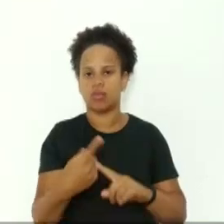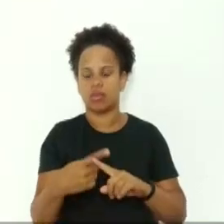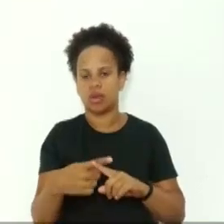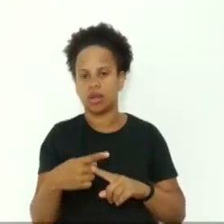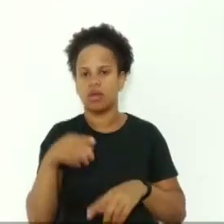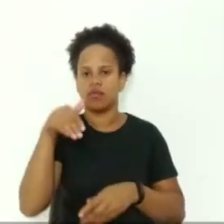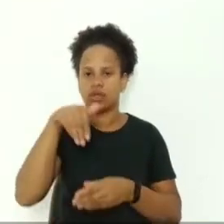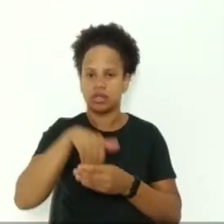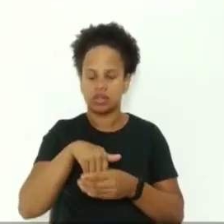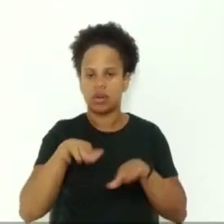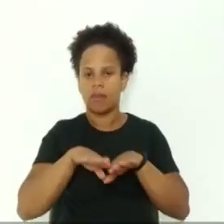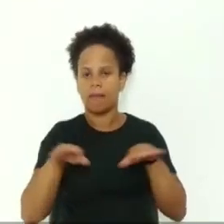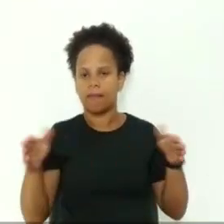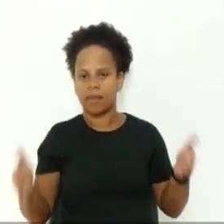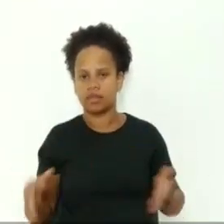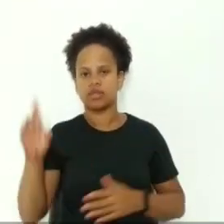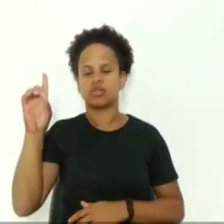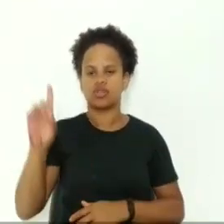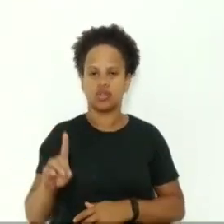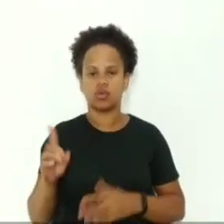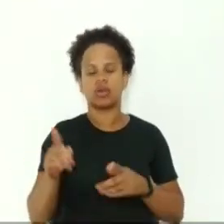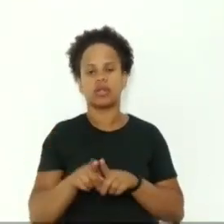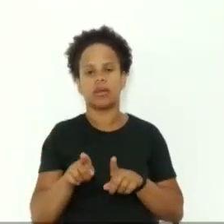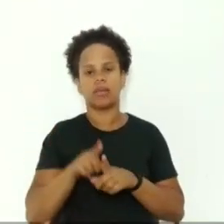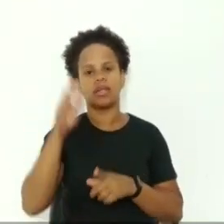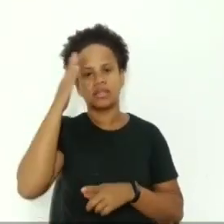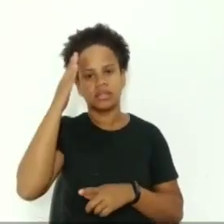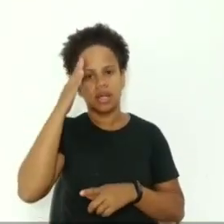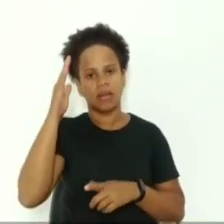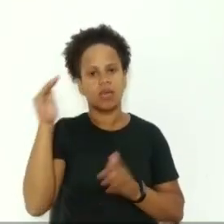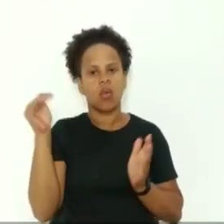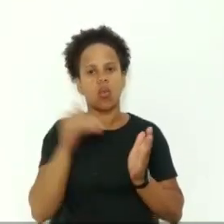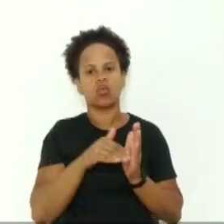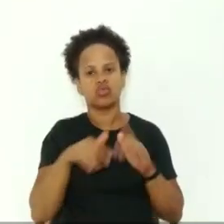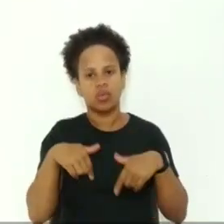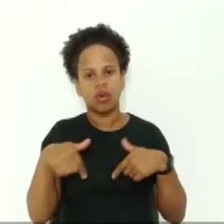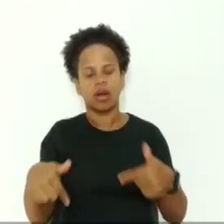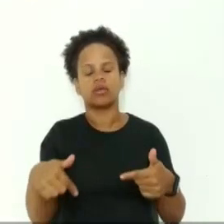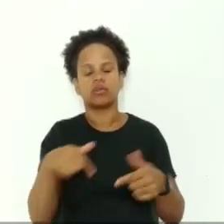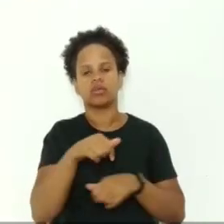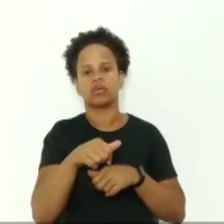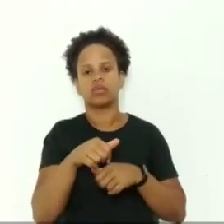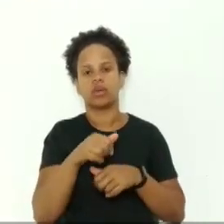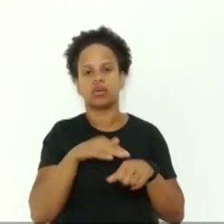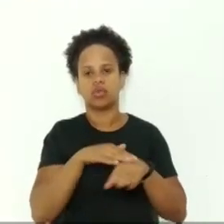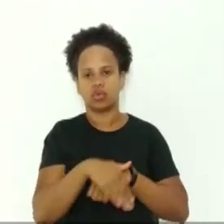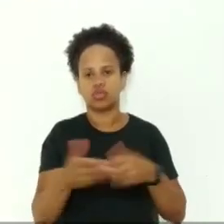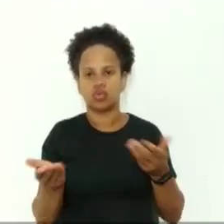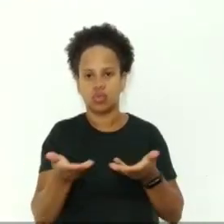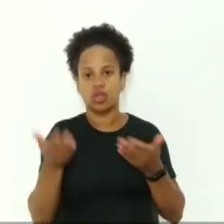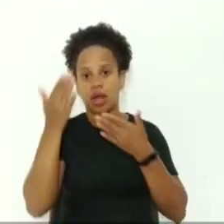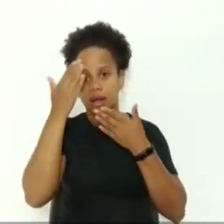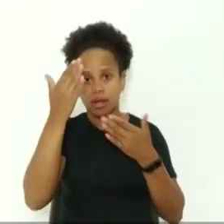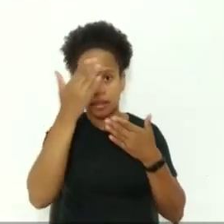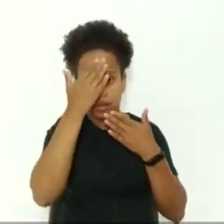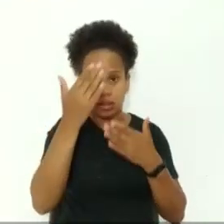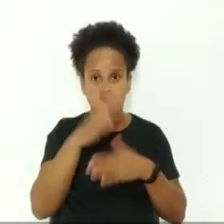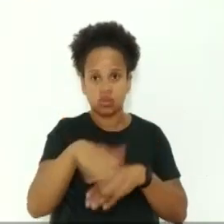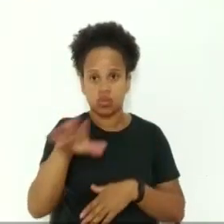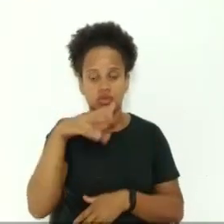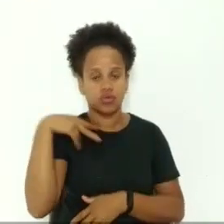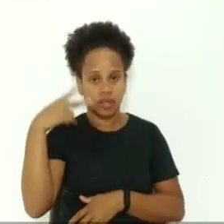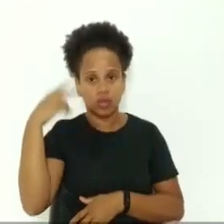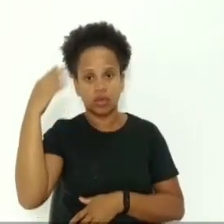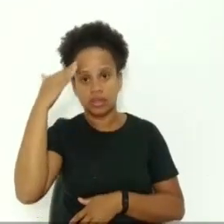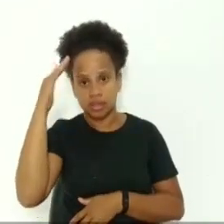diretora de hoje, que a gente sabe que é o último ato da noite de hoje. Então, gente inverteu. Eu agradeço muito aos vereadores que compreenderam e